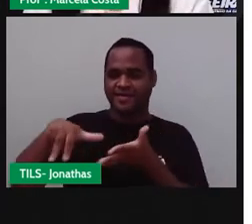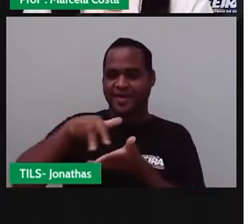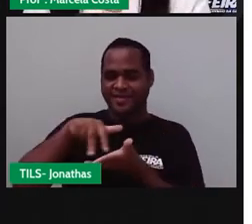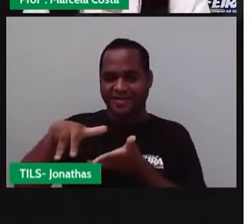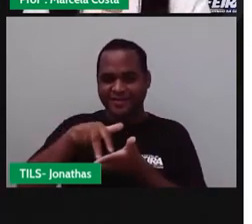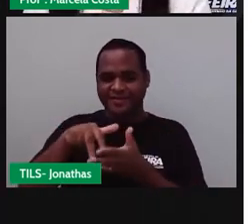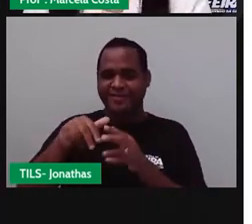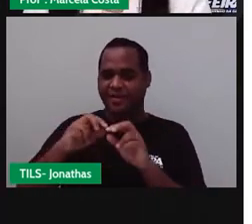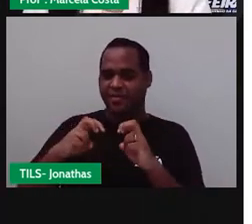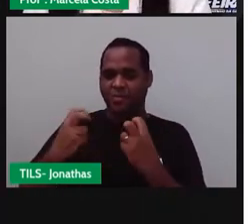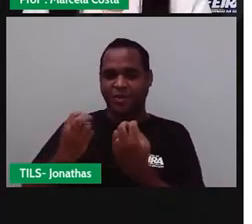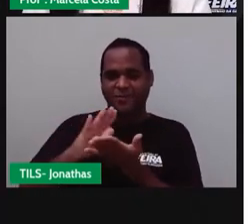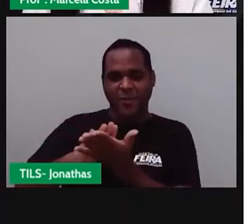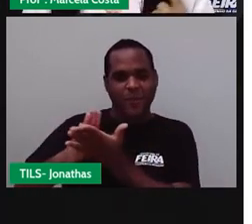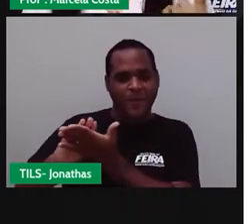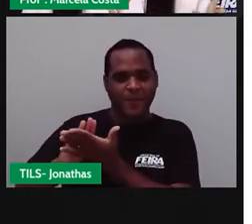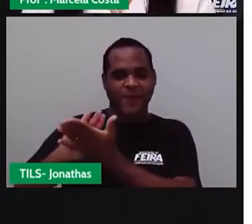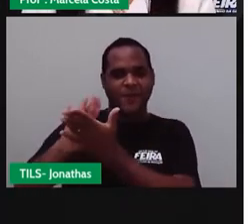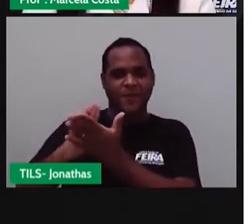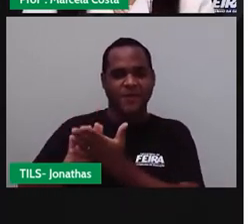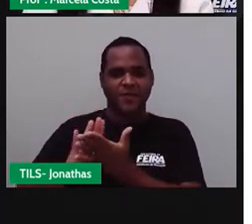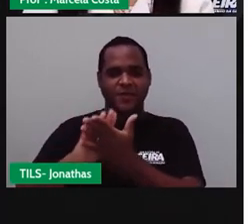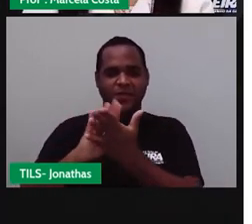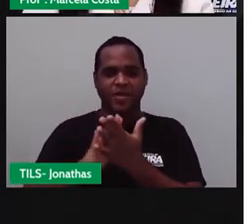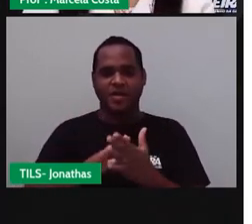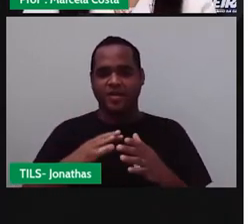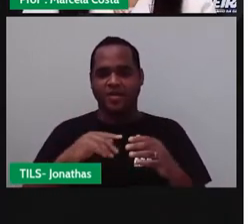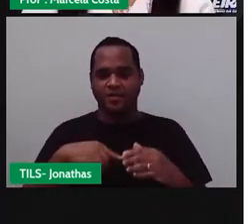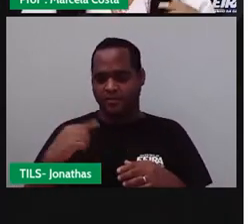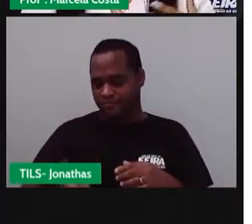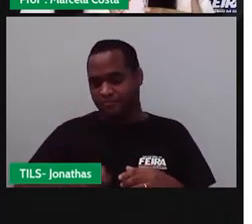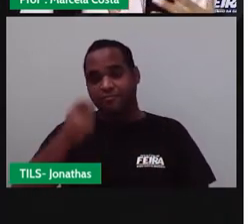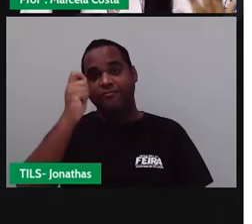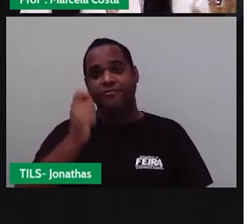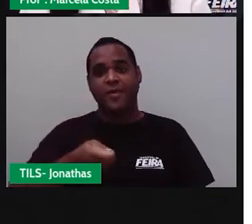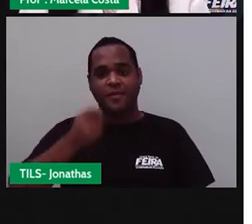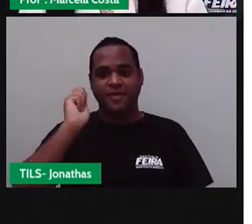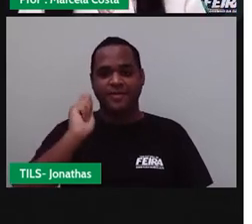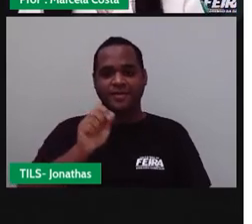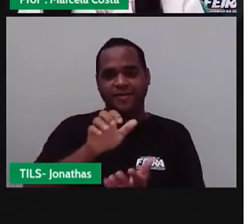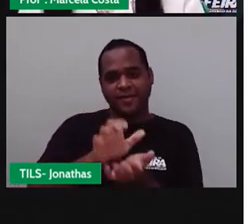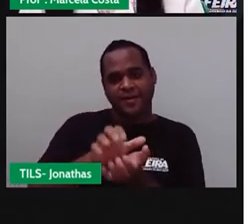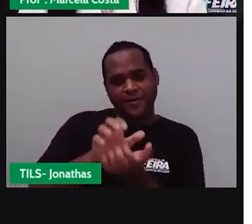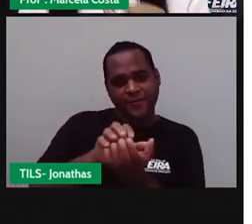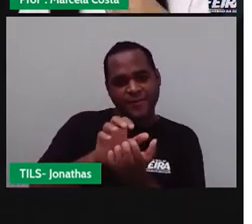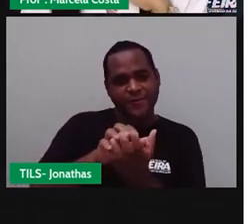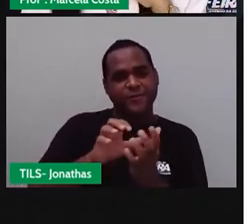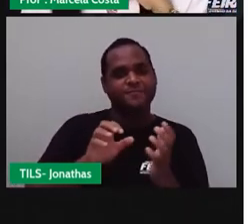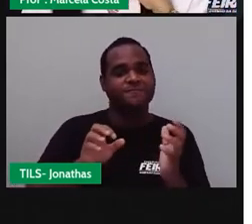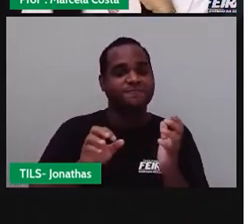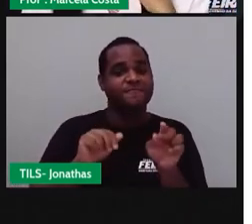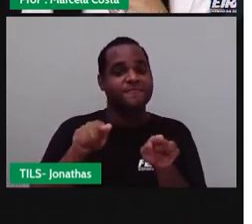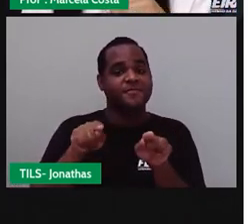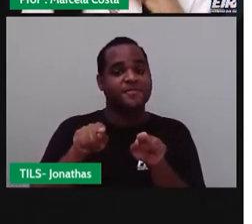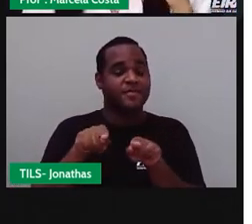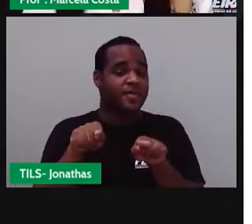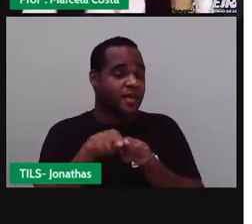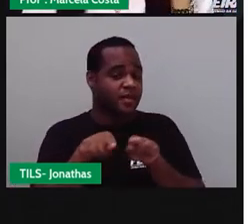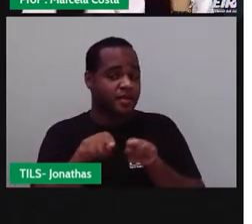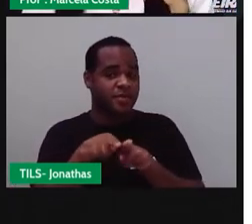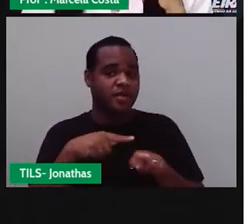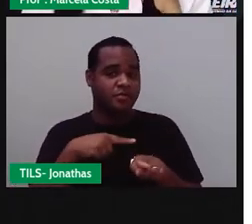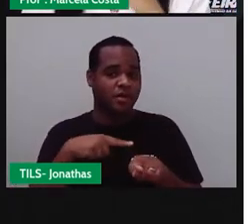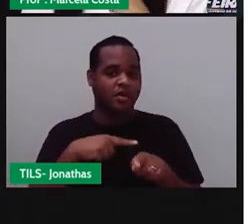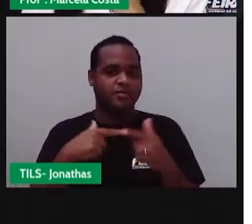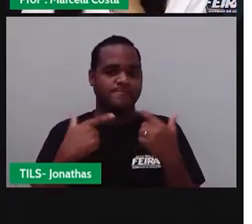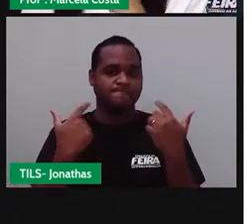olha aí o samba de roda, olha aí o frebo, lá típico da região do Recife. Também tem